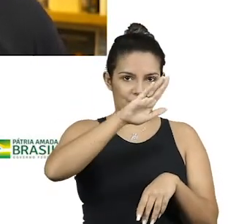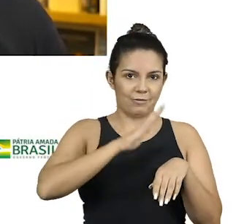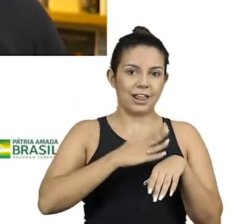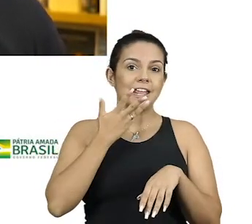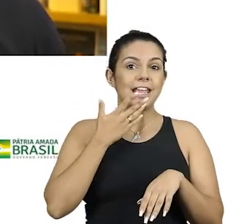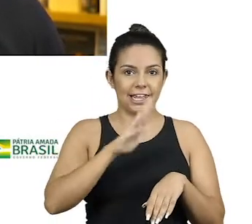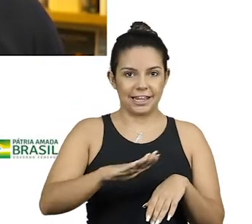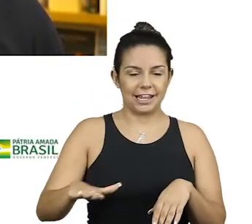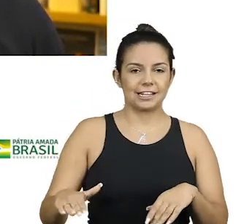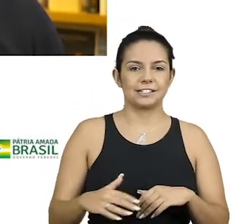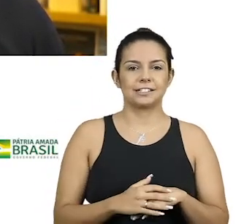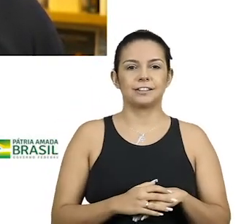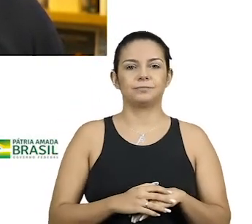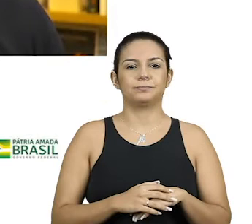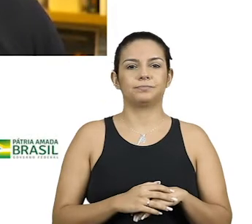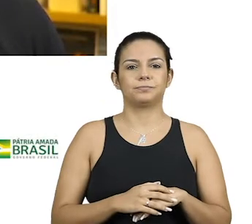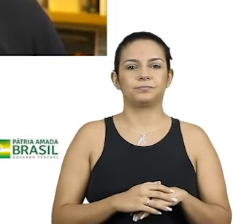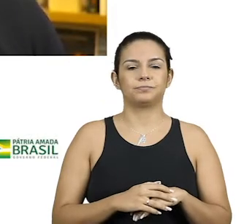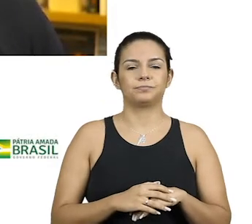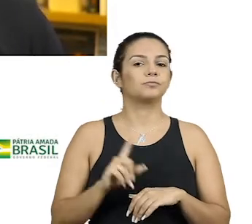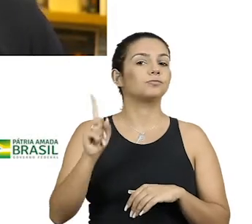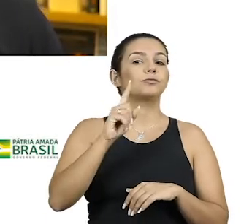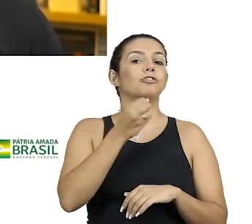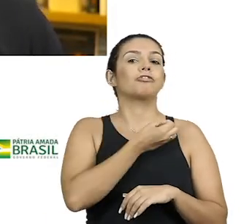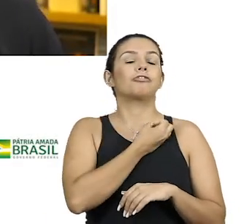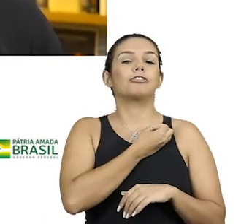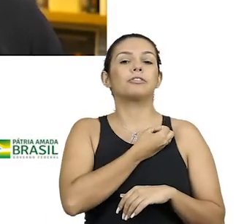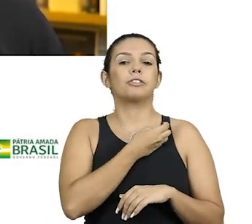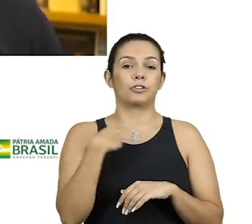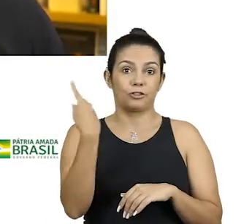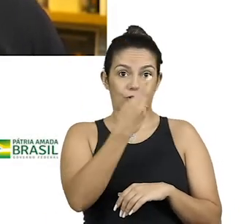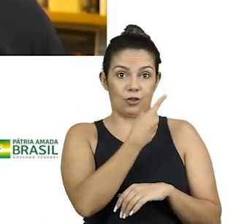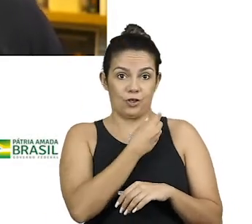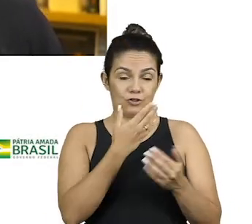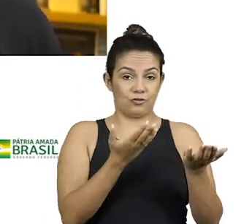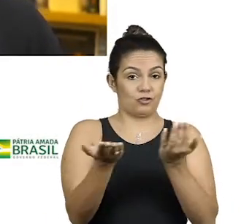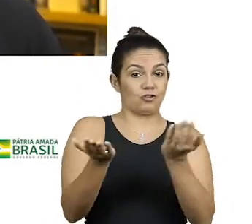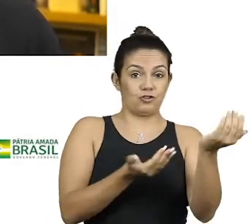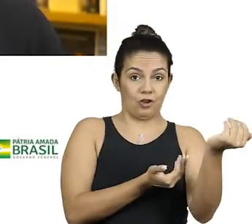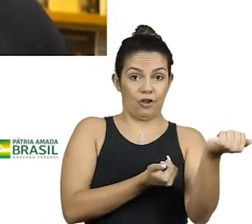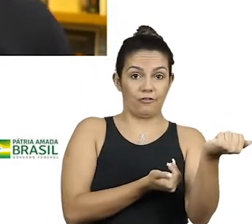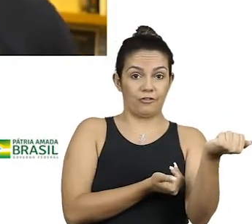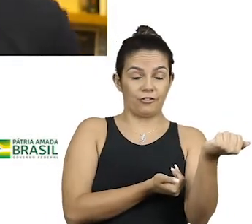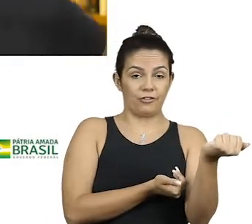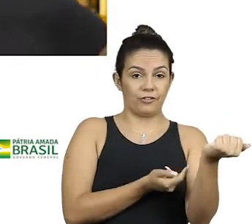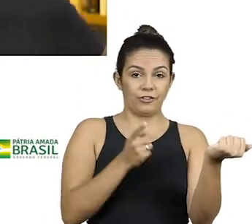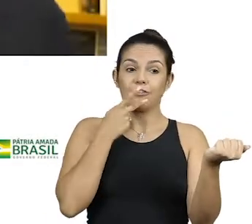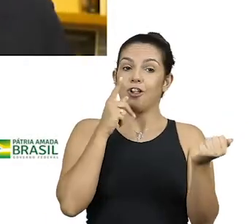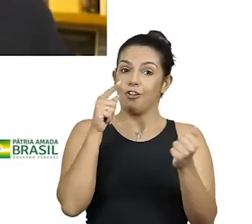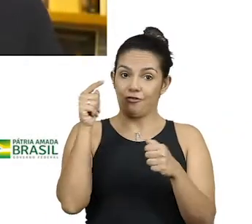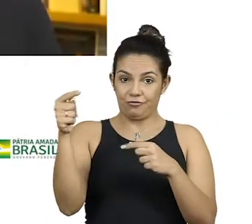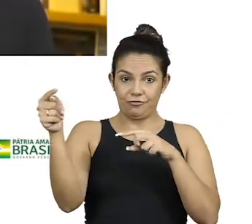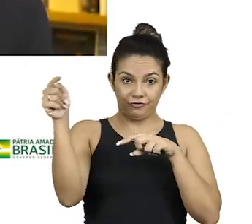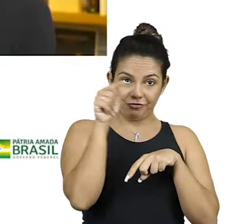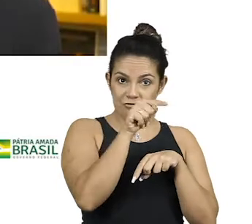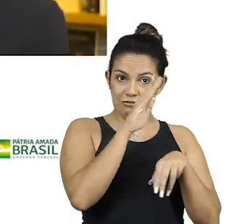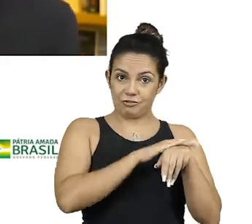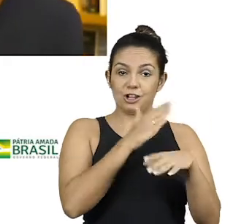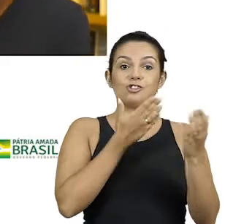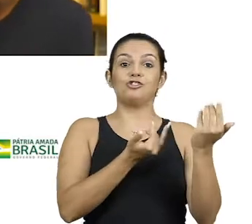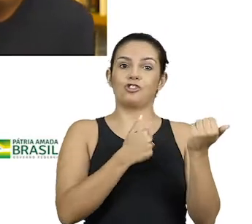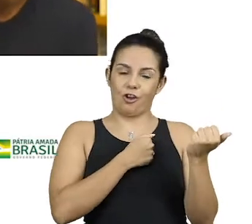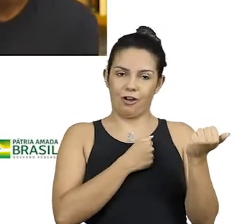época e que não viveu o que nós, que éramos jovens adultos? Você é muito mais jovem que eu, mas você pegou um pouco essa